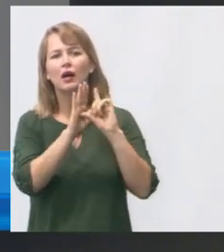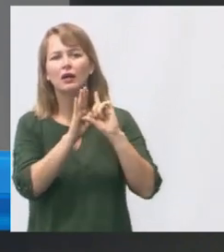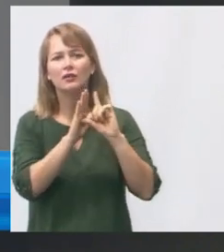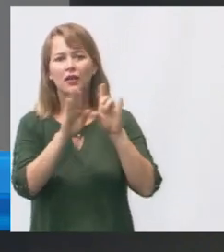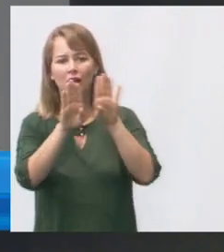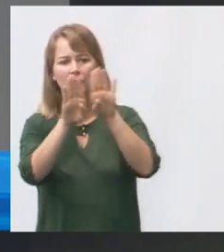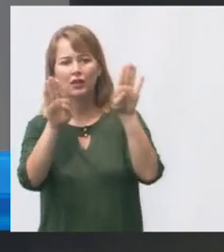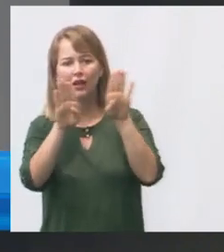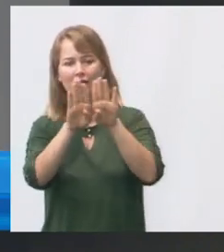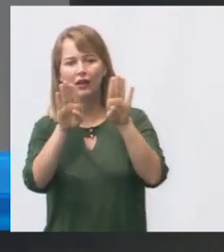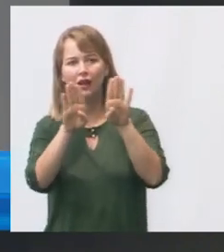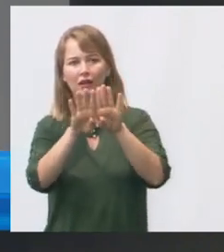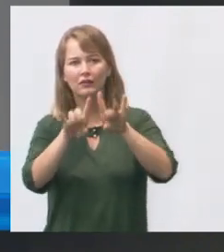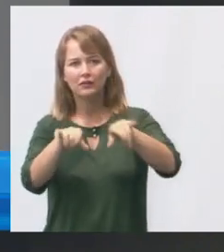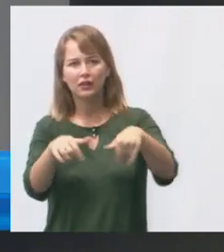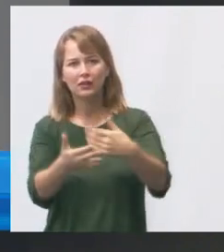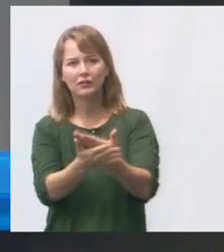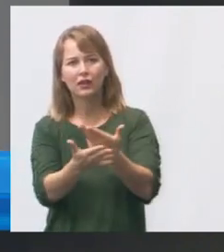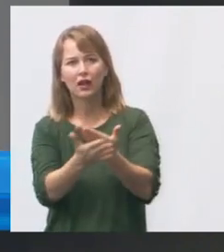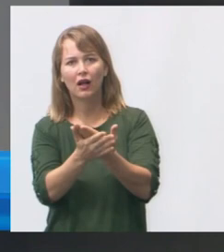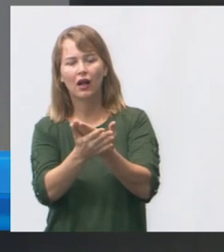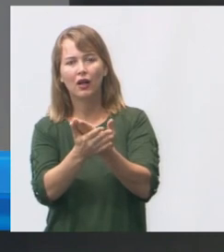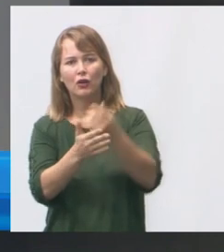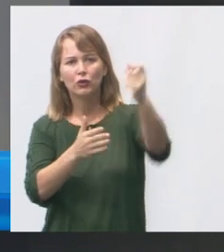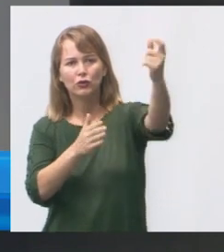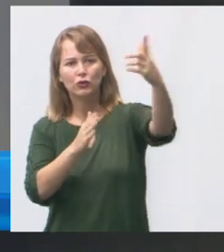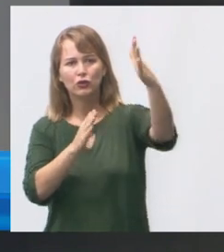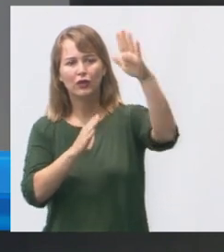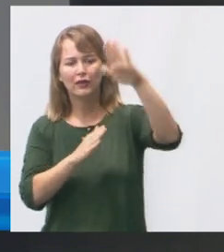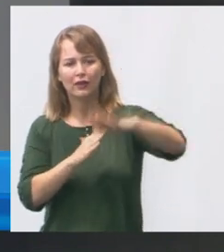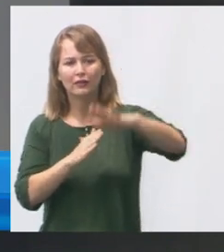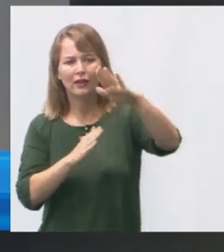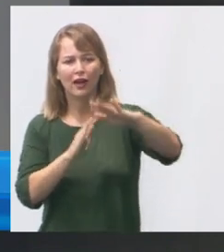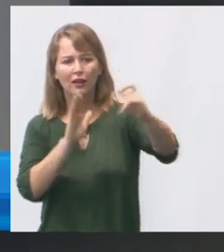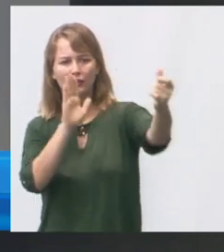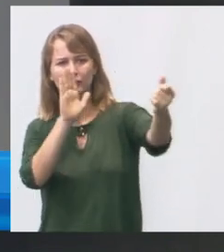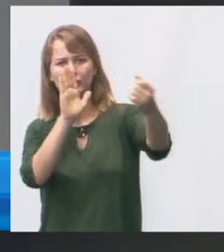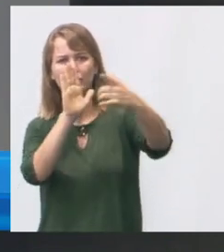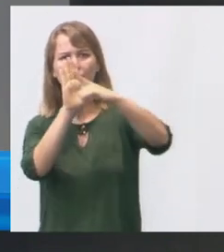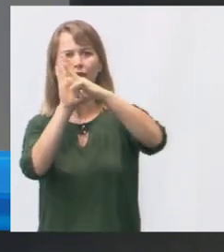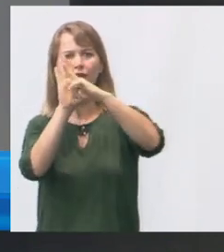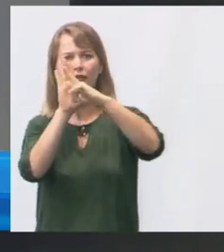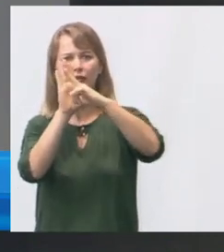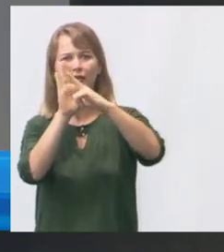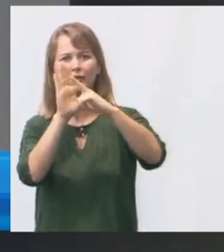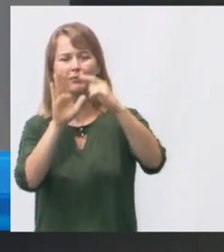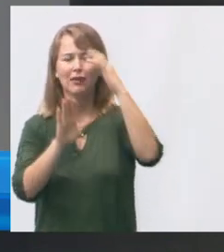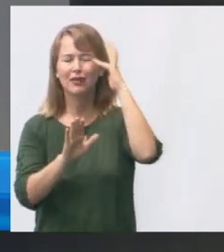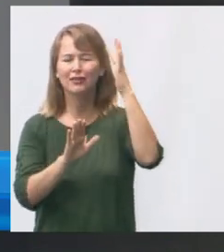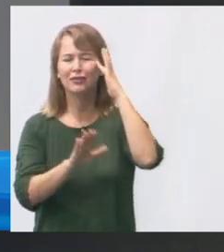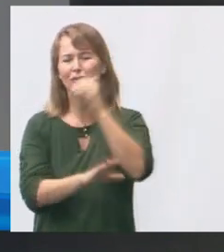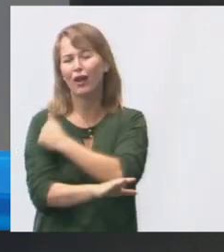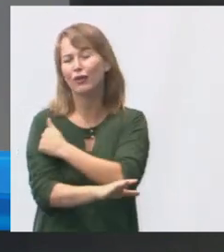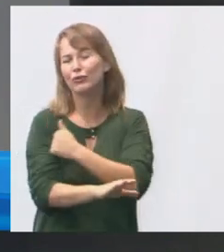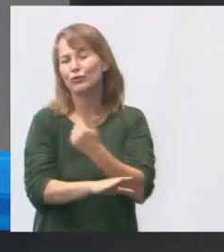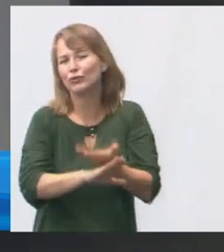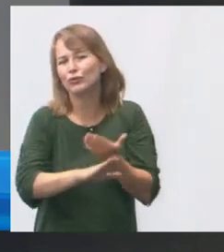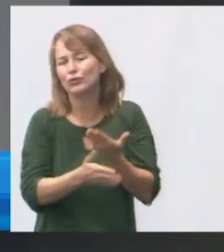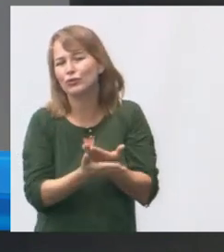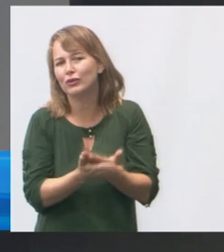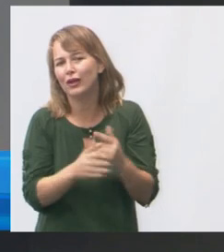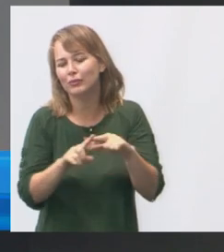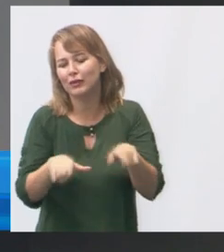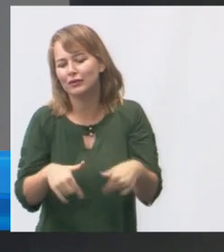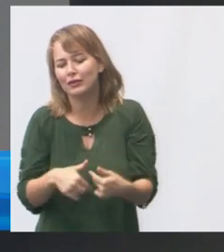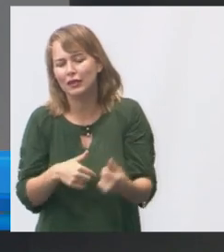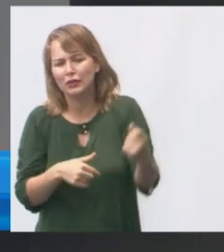janela da sala de aula o sol batia de frente só da tarde na sala você imagina um aluno estudar numa sala onde